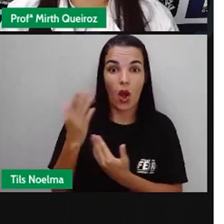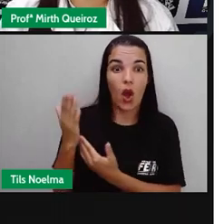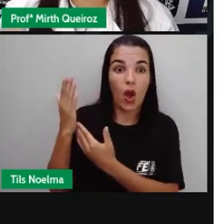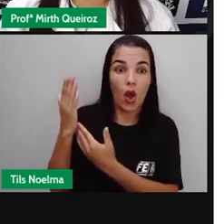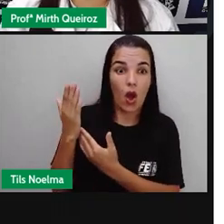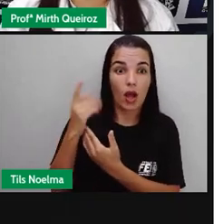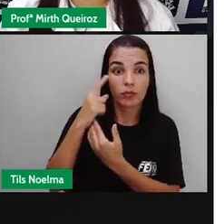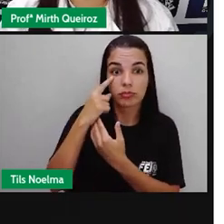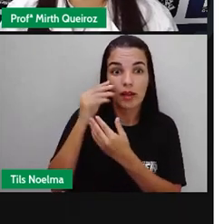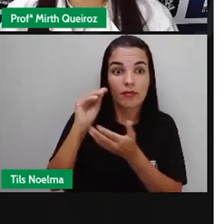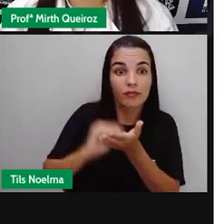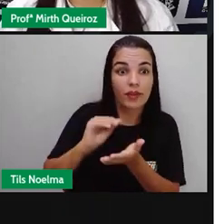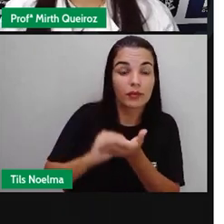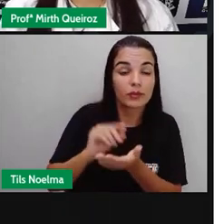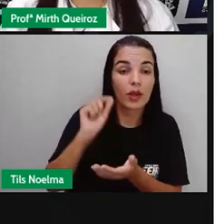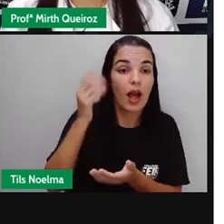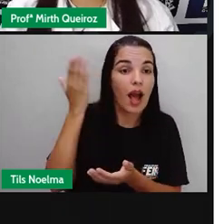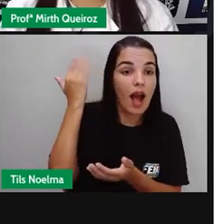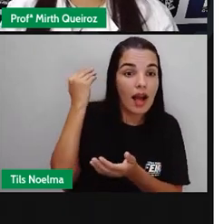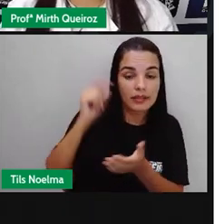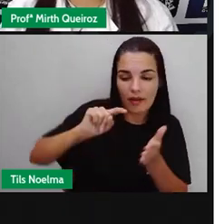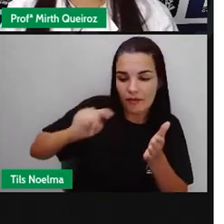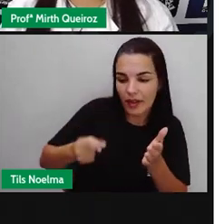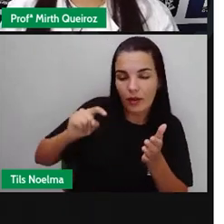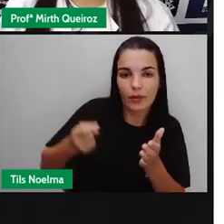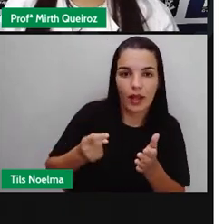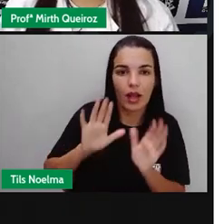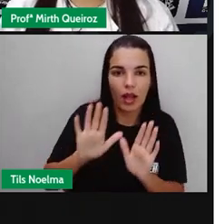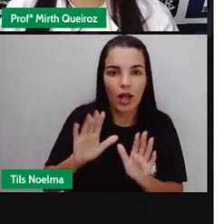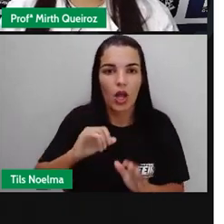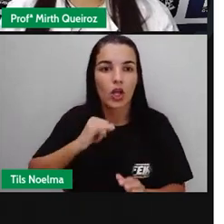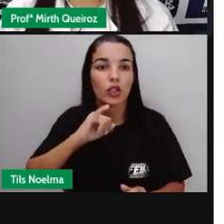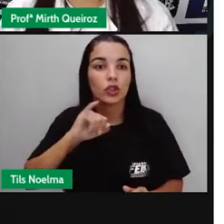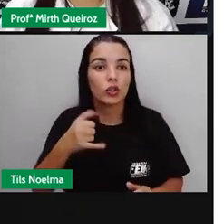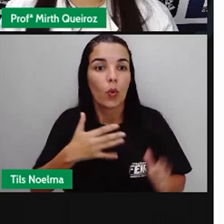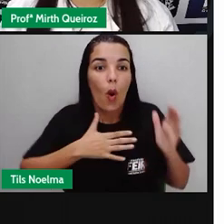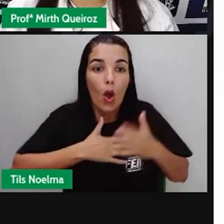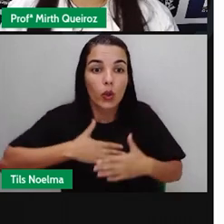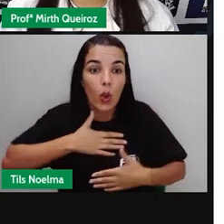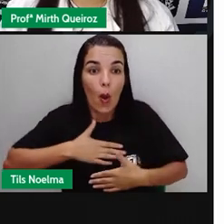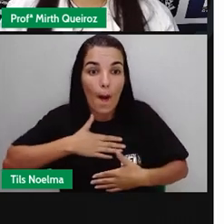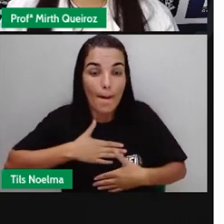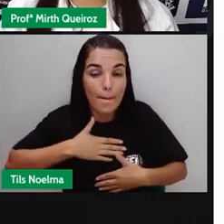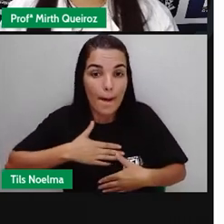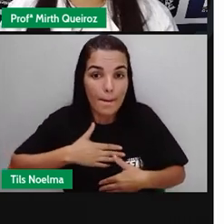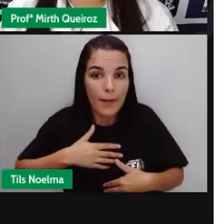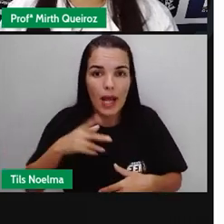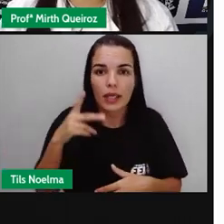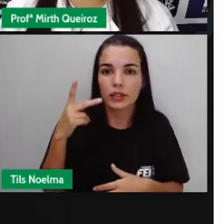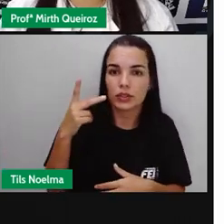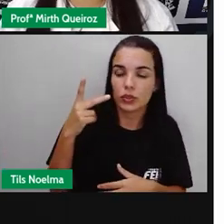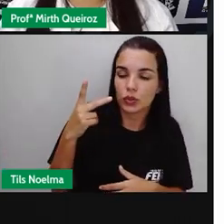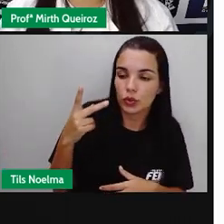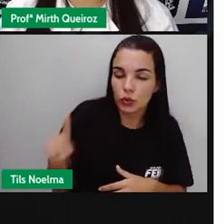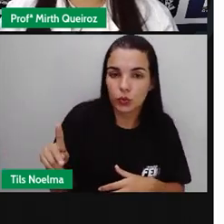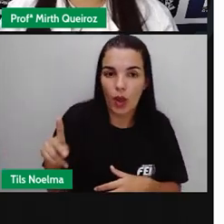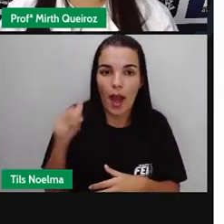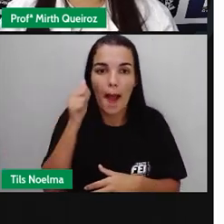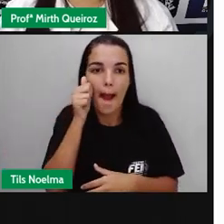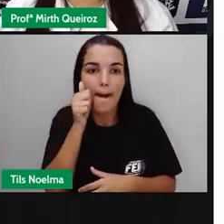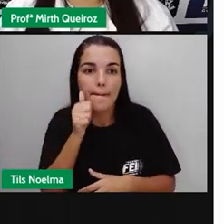pontuação. Olha como ficou. João toma banho e sua mãe, entre ele,